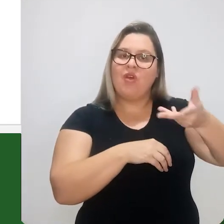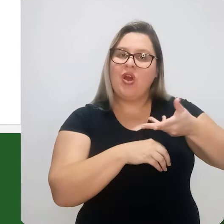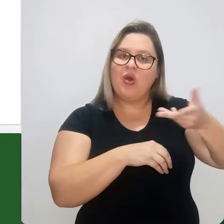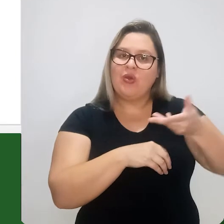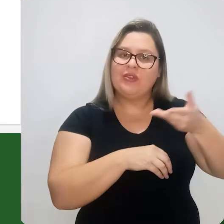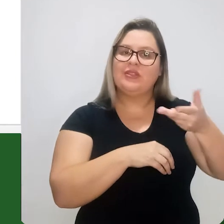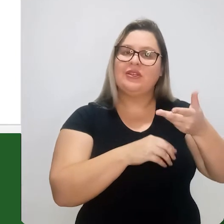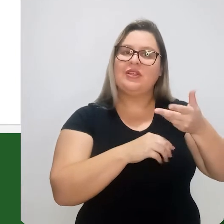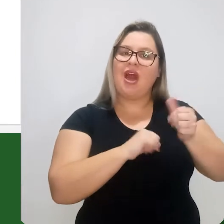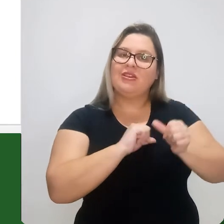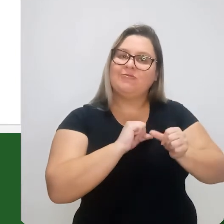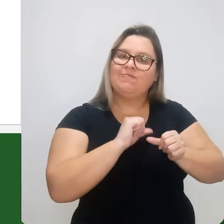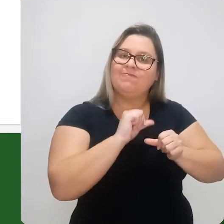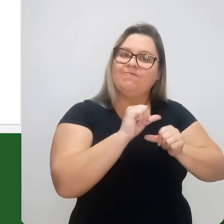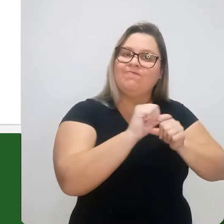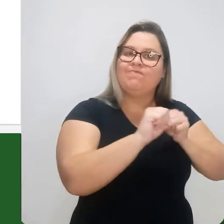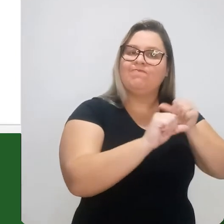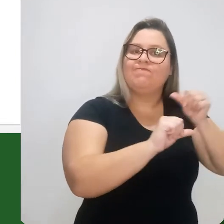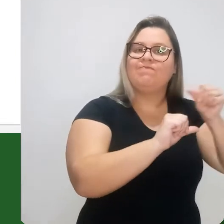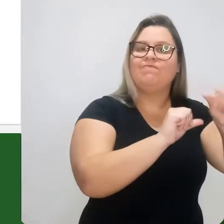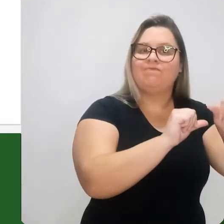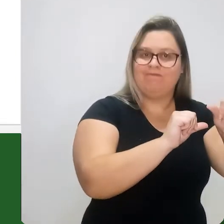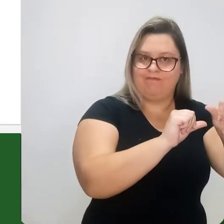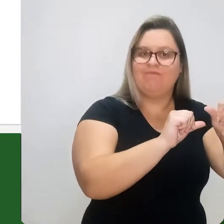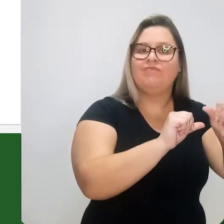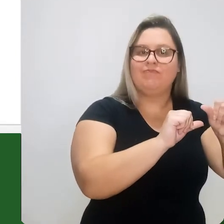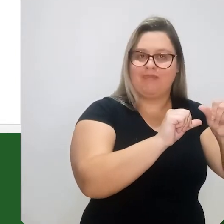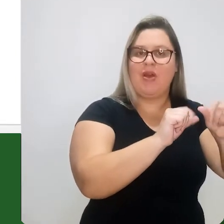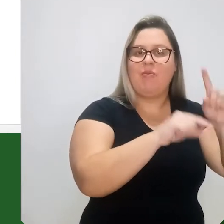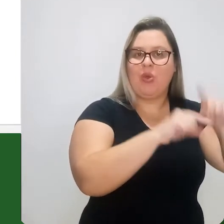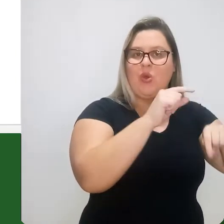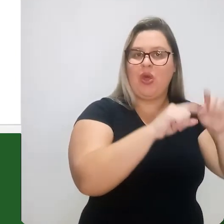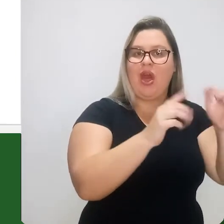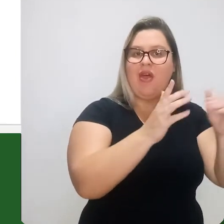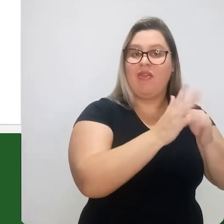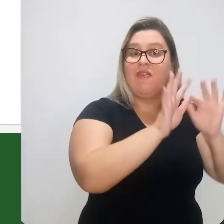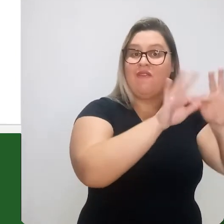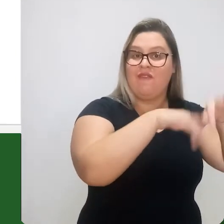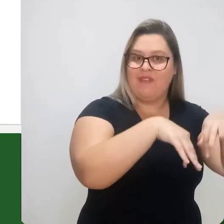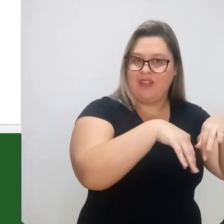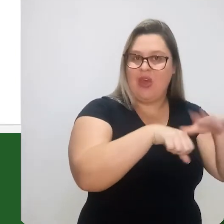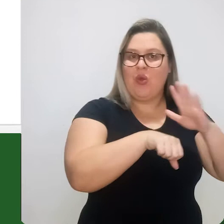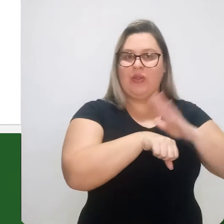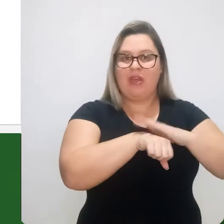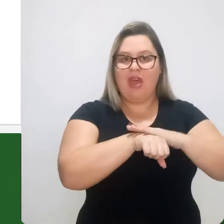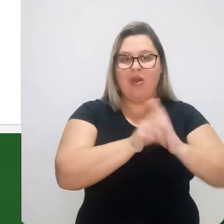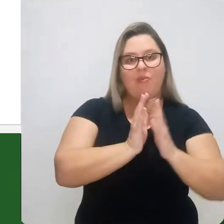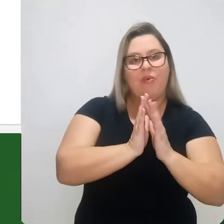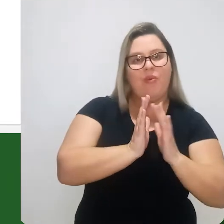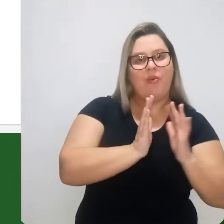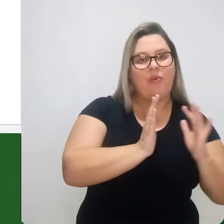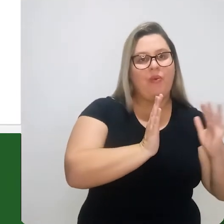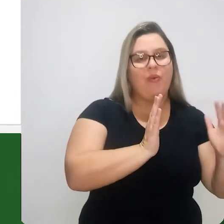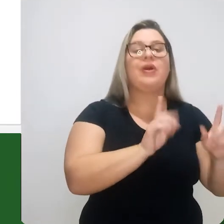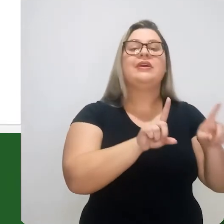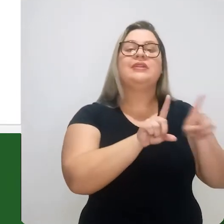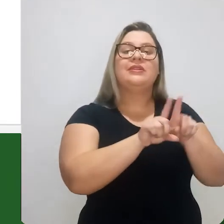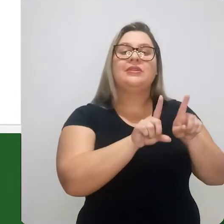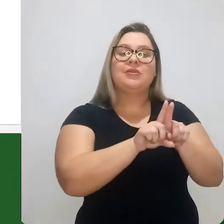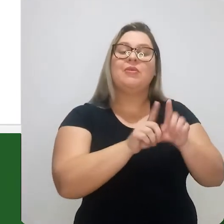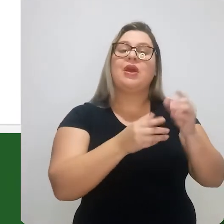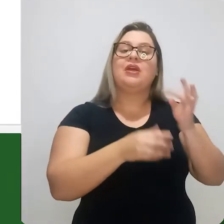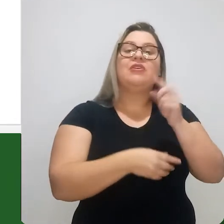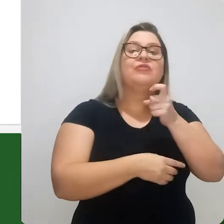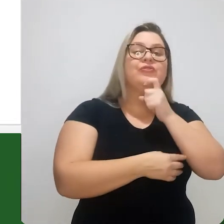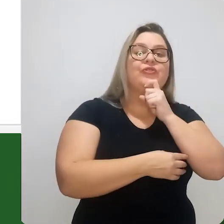a velocidade com que a fase original se transforma na fase produto em função do tempo e também, obviamente,